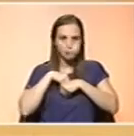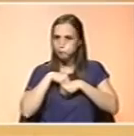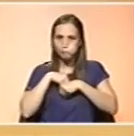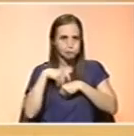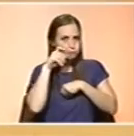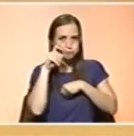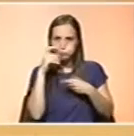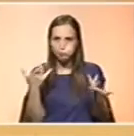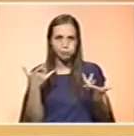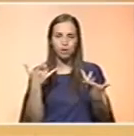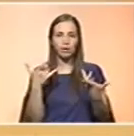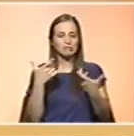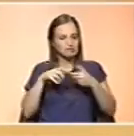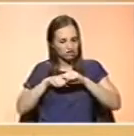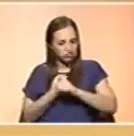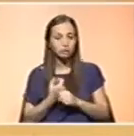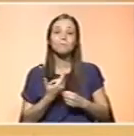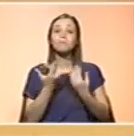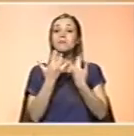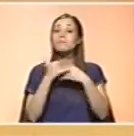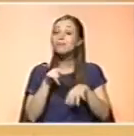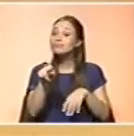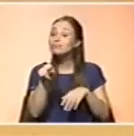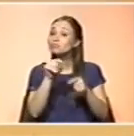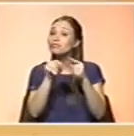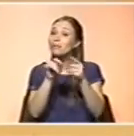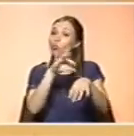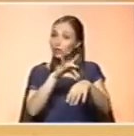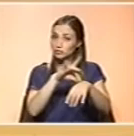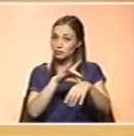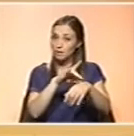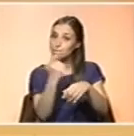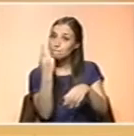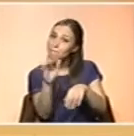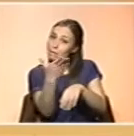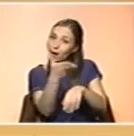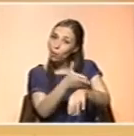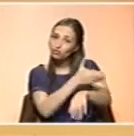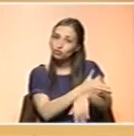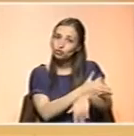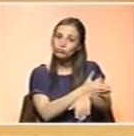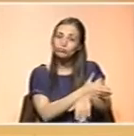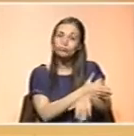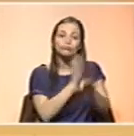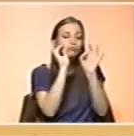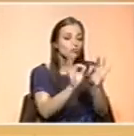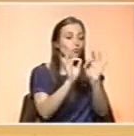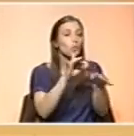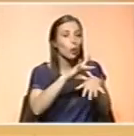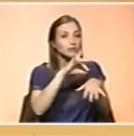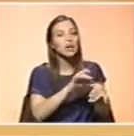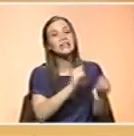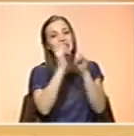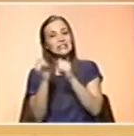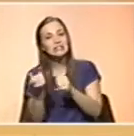aumentando a sua destruição, etc. Mas aí o que está em causa, sobretudo, é a patologia. Há que corrigir a patologia, então, e depois corrigir o desvio nutricional. Mas, do